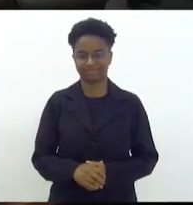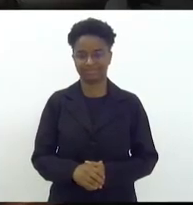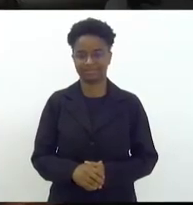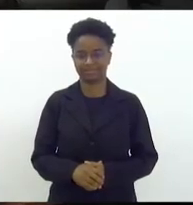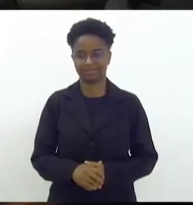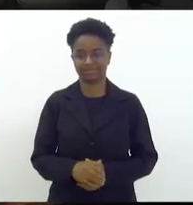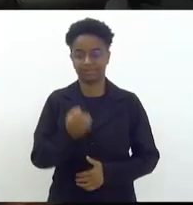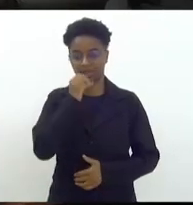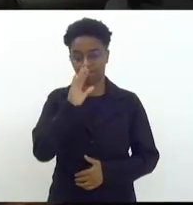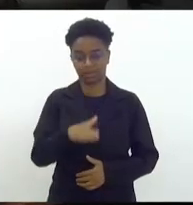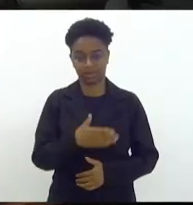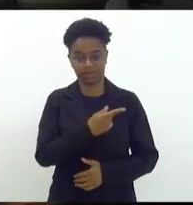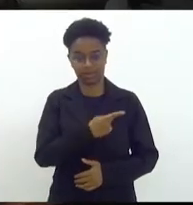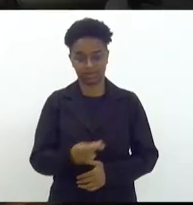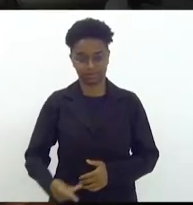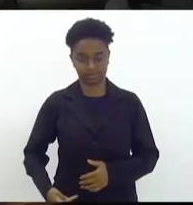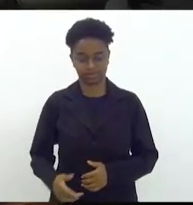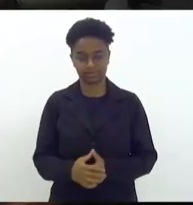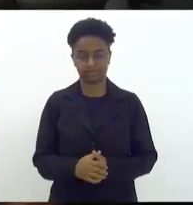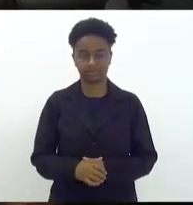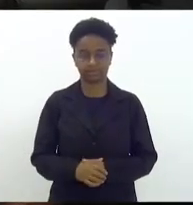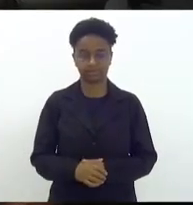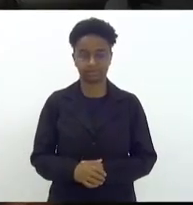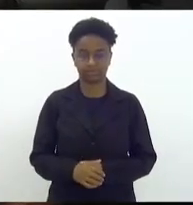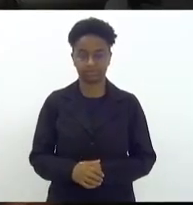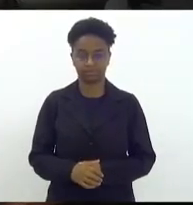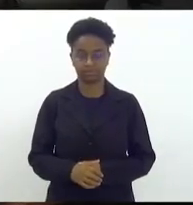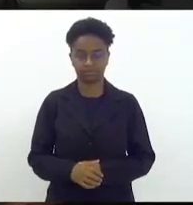Boa tarde, senhora presidente. Boa tarde.